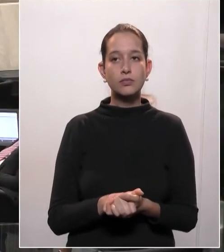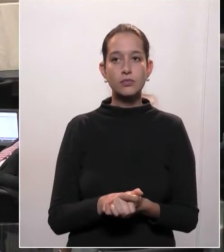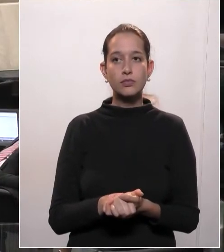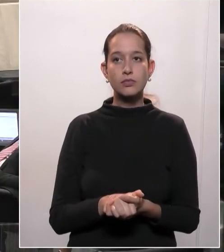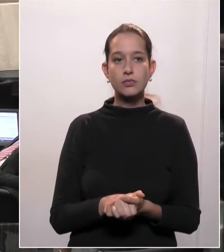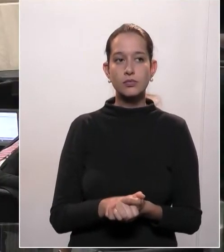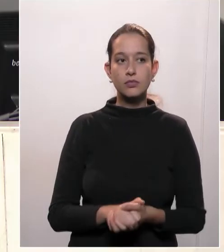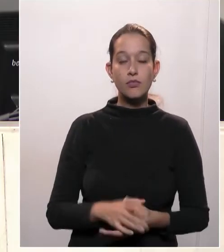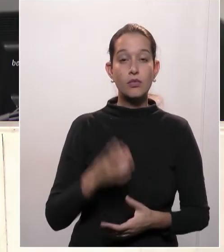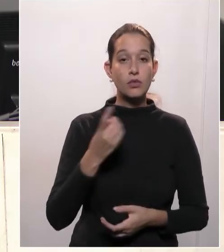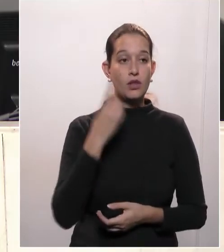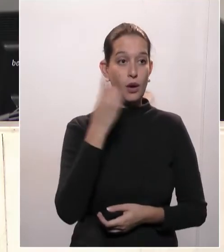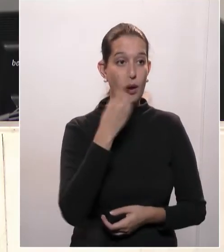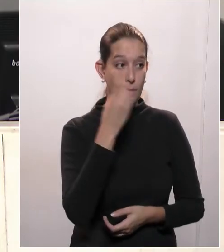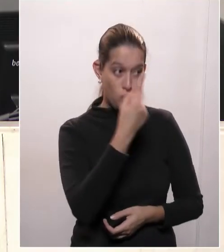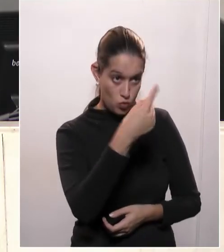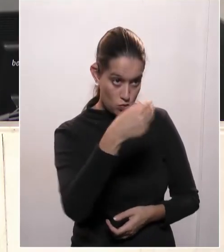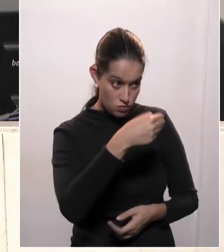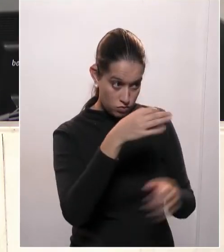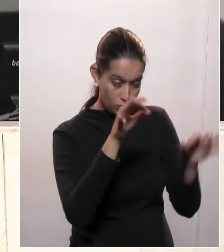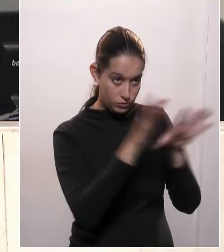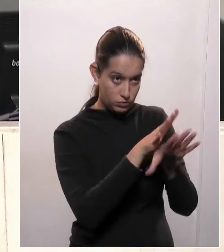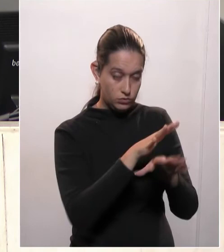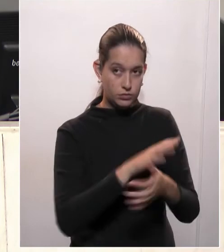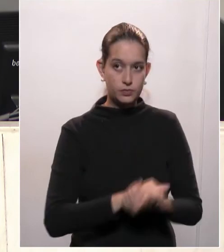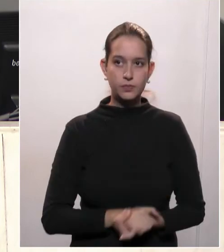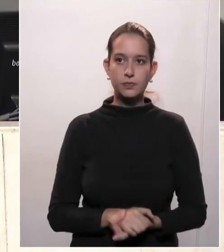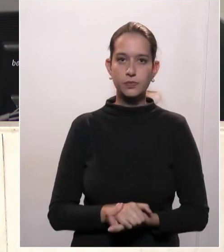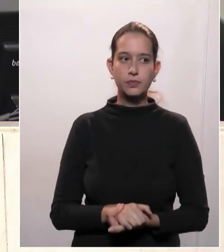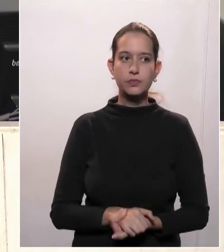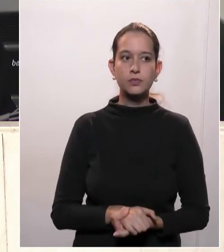Deputado, favor, o ministro para concluir. Para concluir, seu presidente.